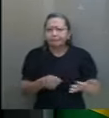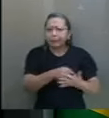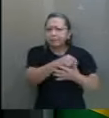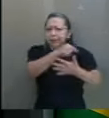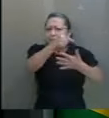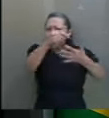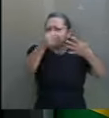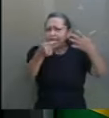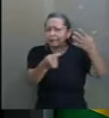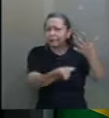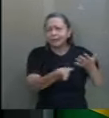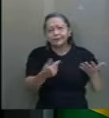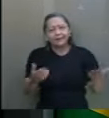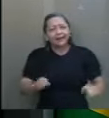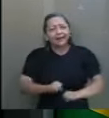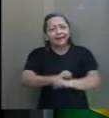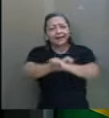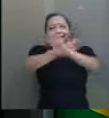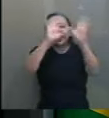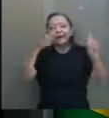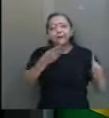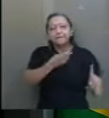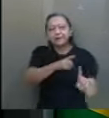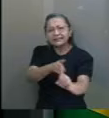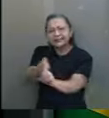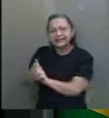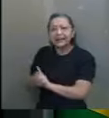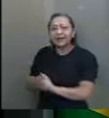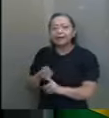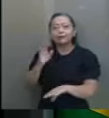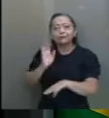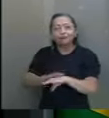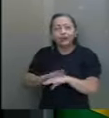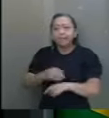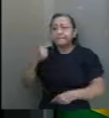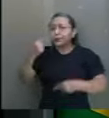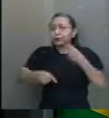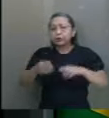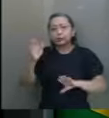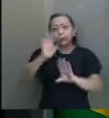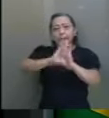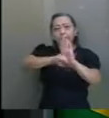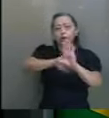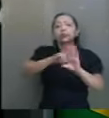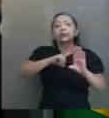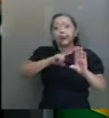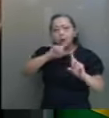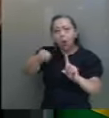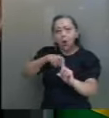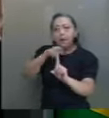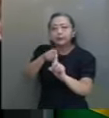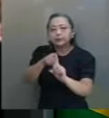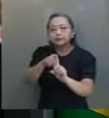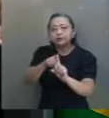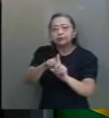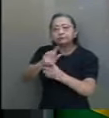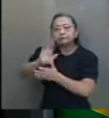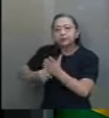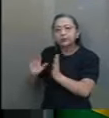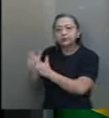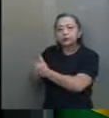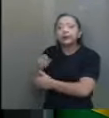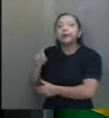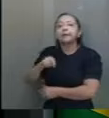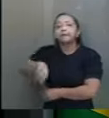perseguição, é um claro ativismo político ideológico que tem o objetivo de isolar quem